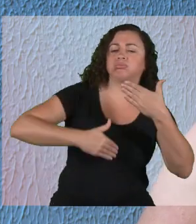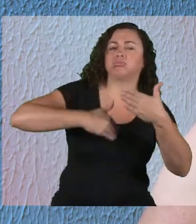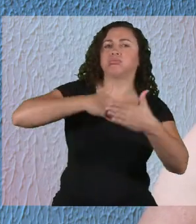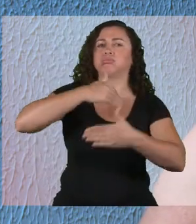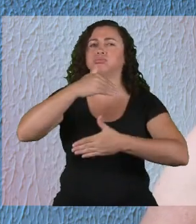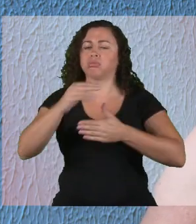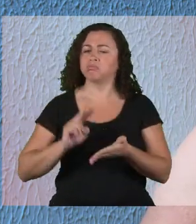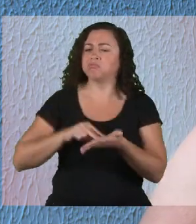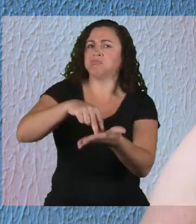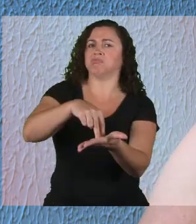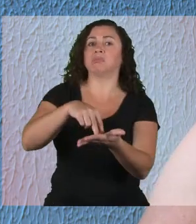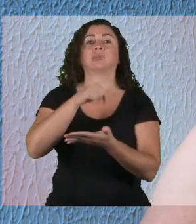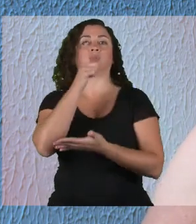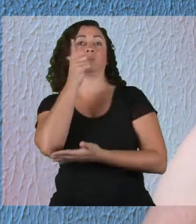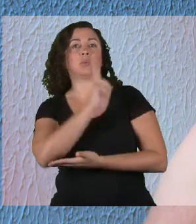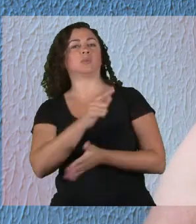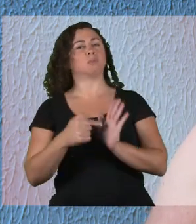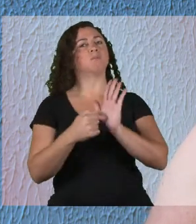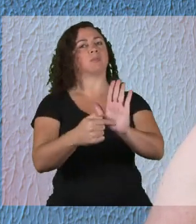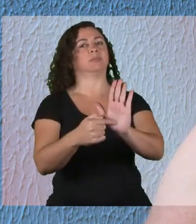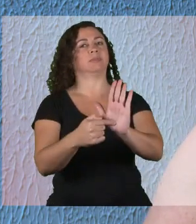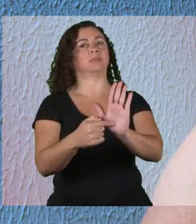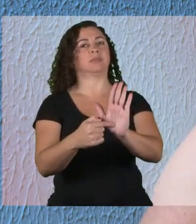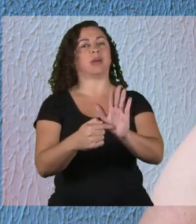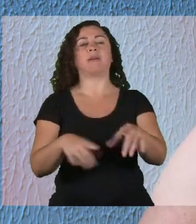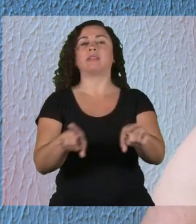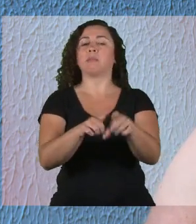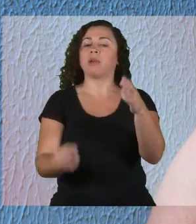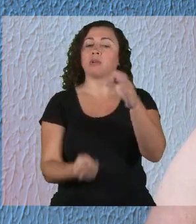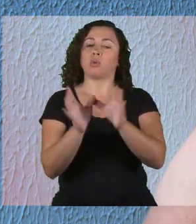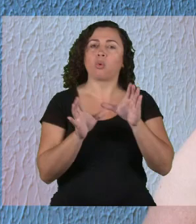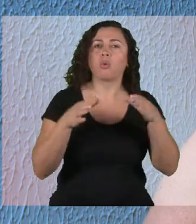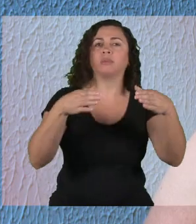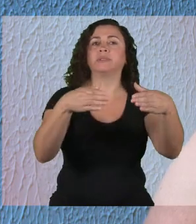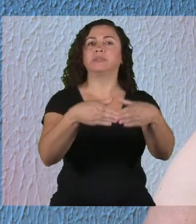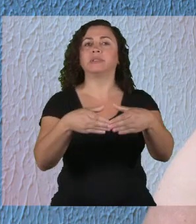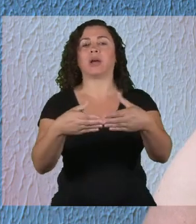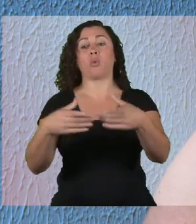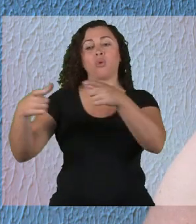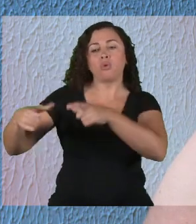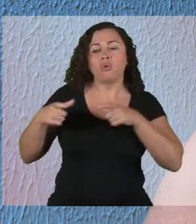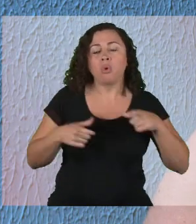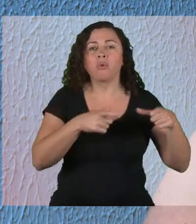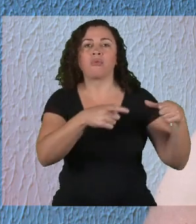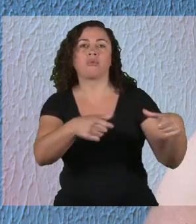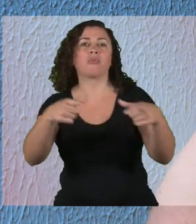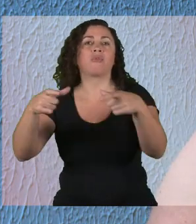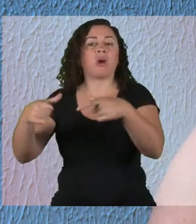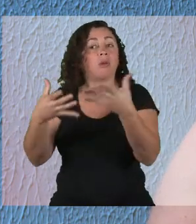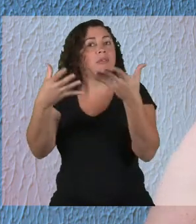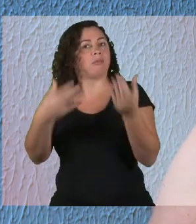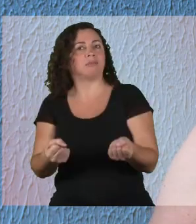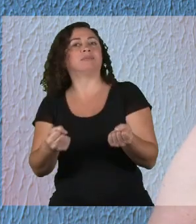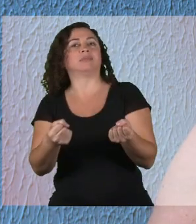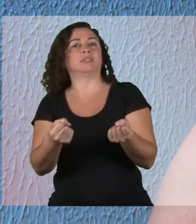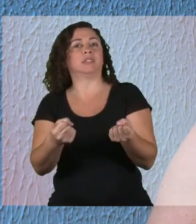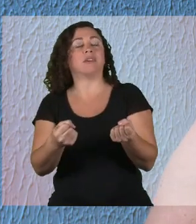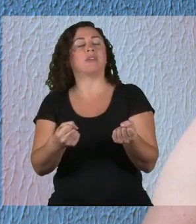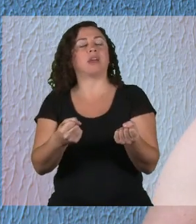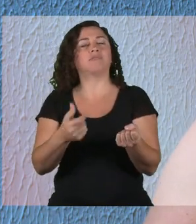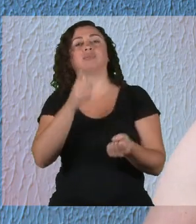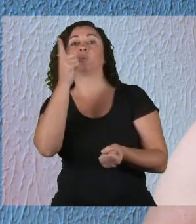e voz para se fazer falar. E também comissões e locais em